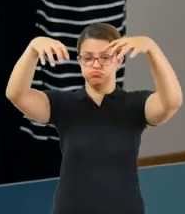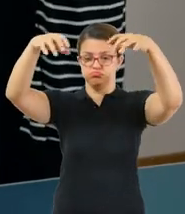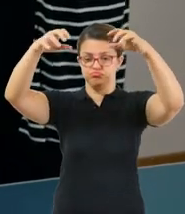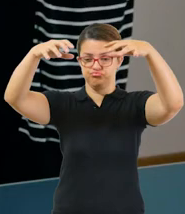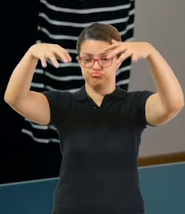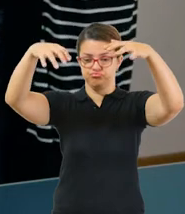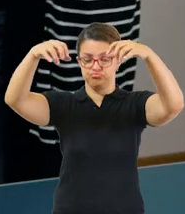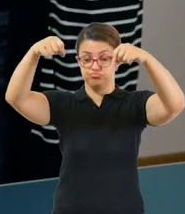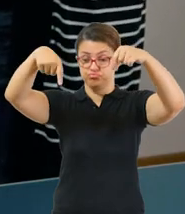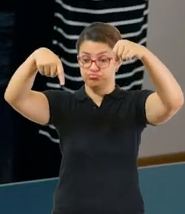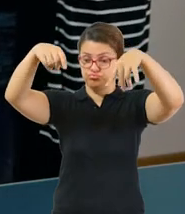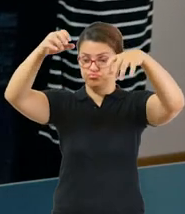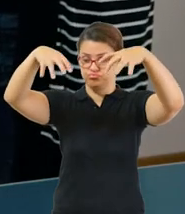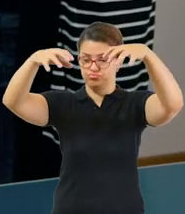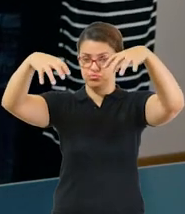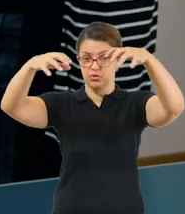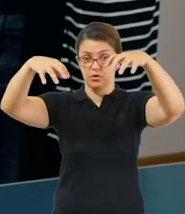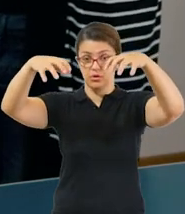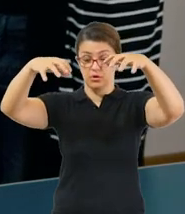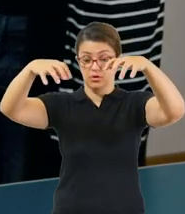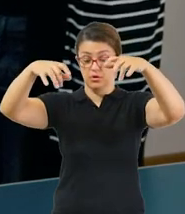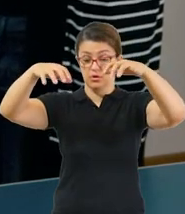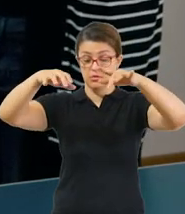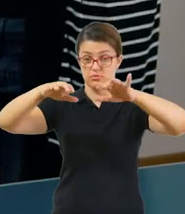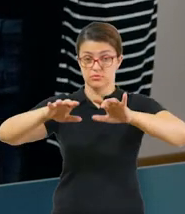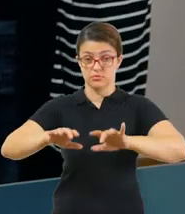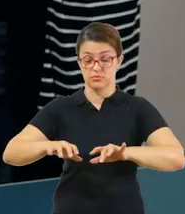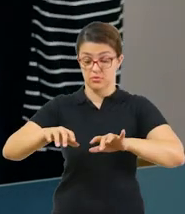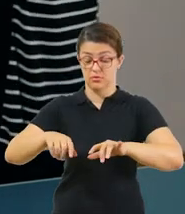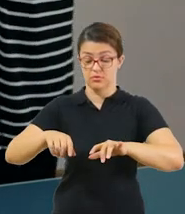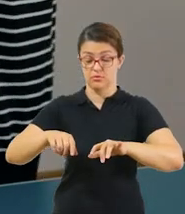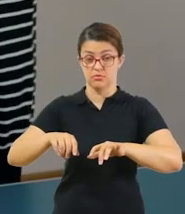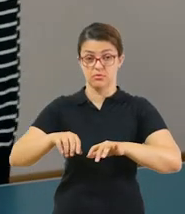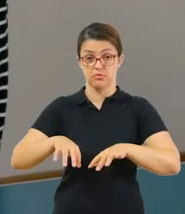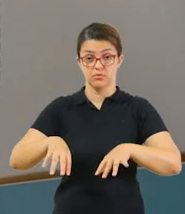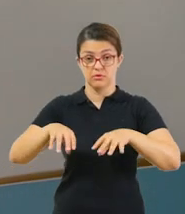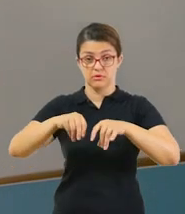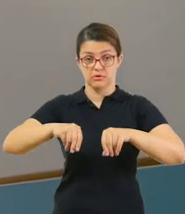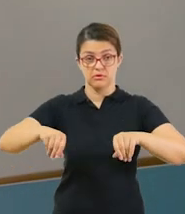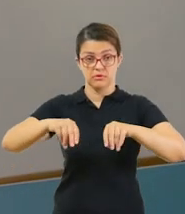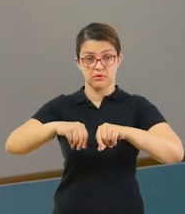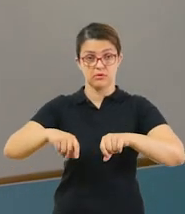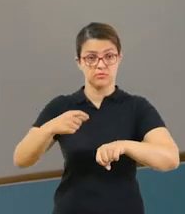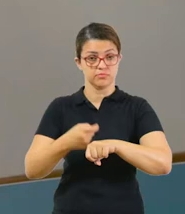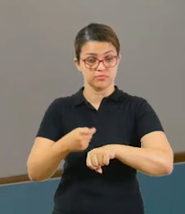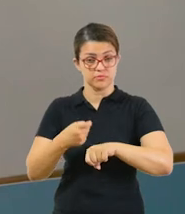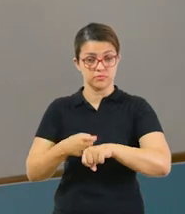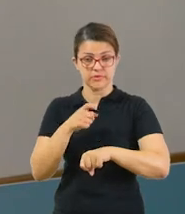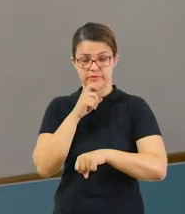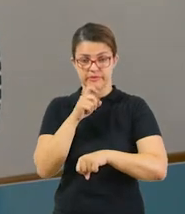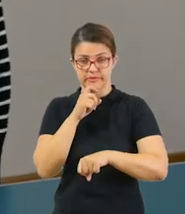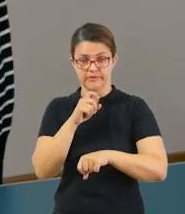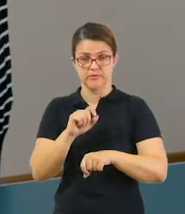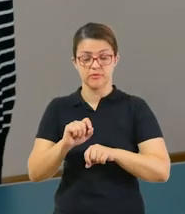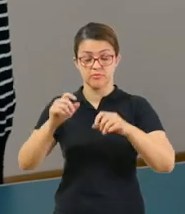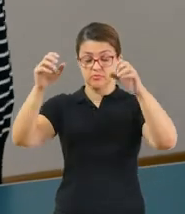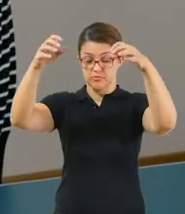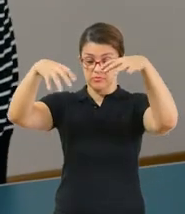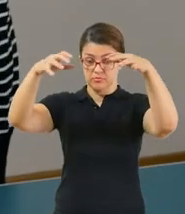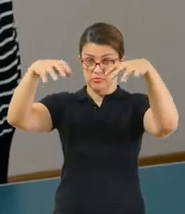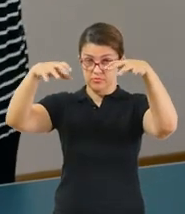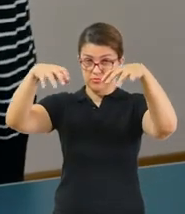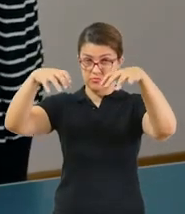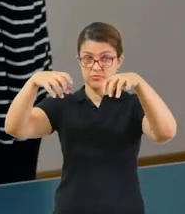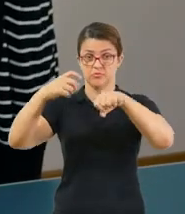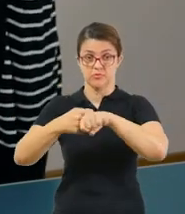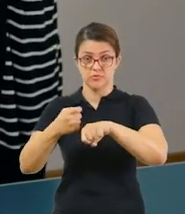através da chuva. A água cai sobre a superfície terrestre em estado sólido ou líquido. Líquido